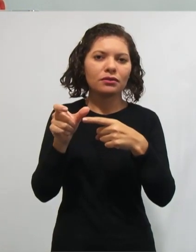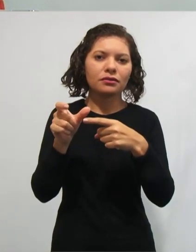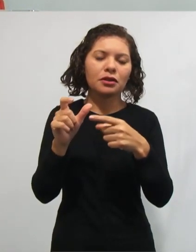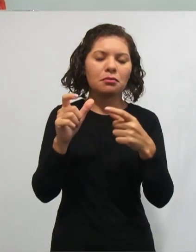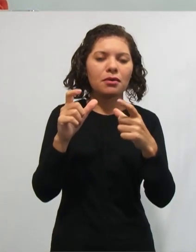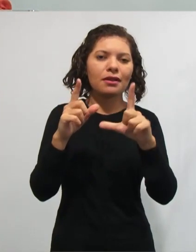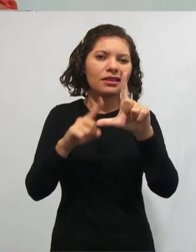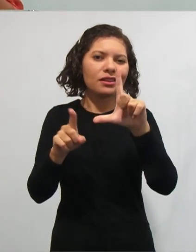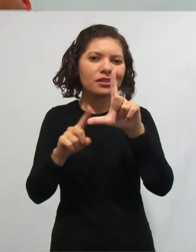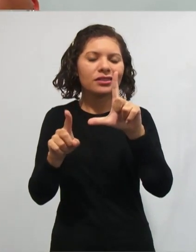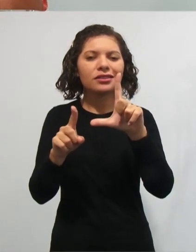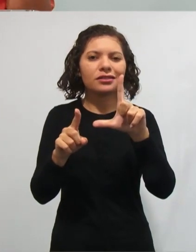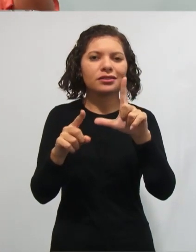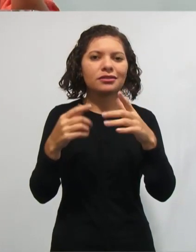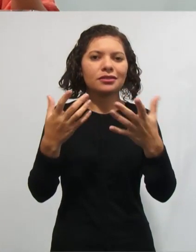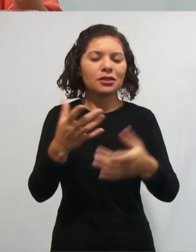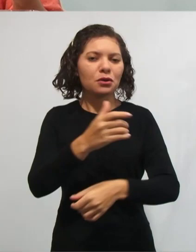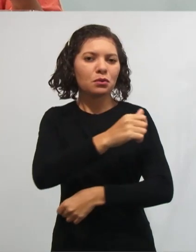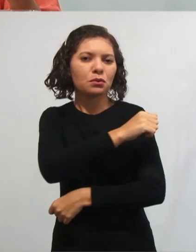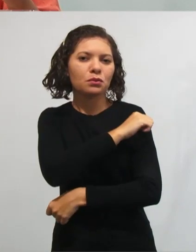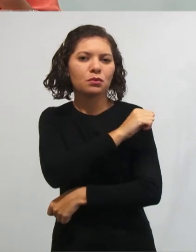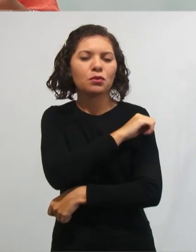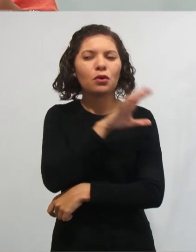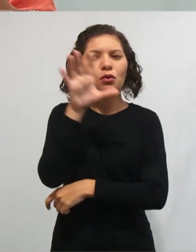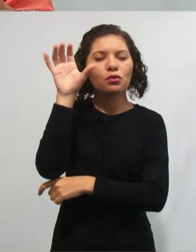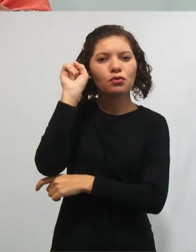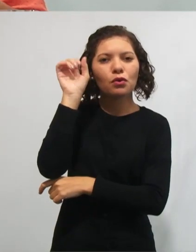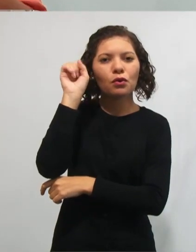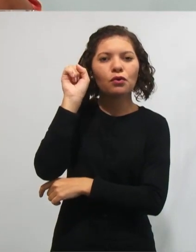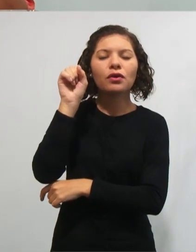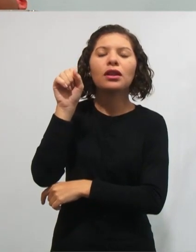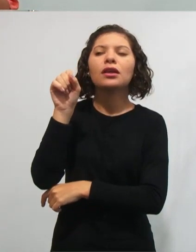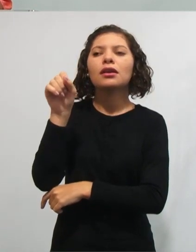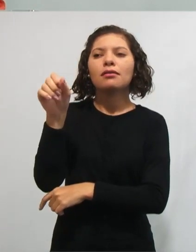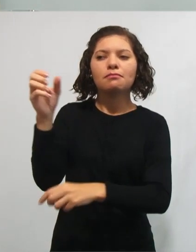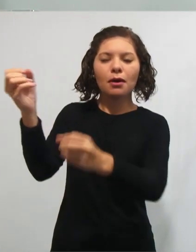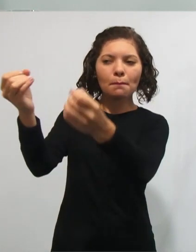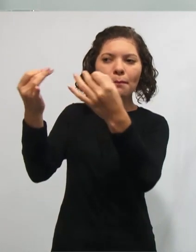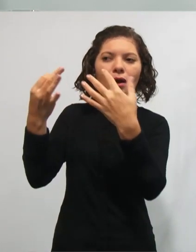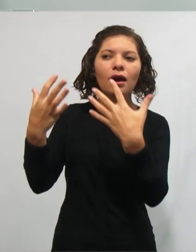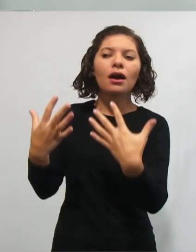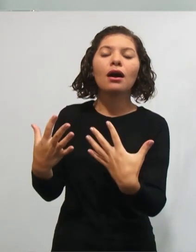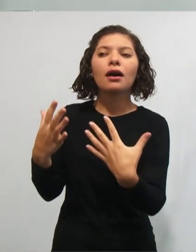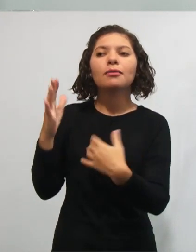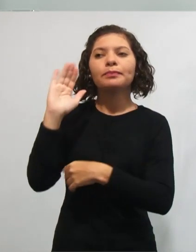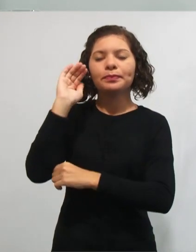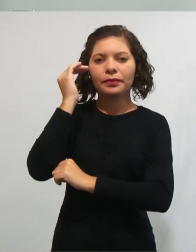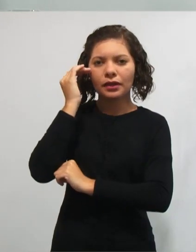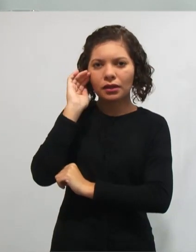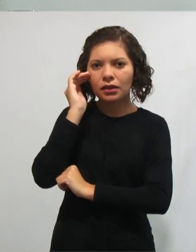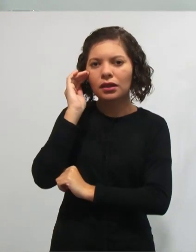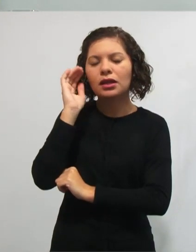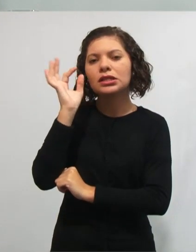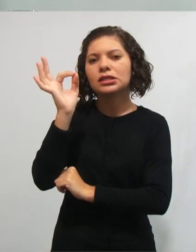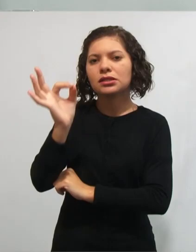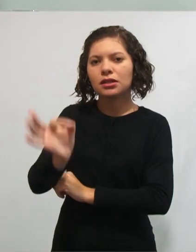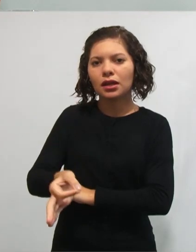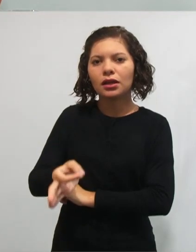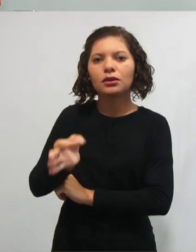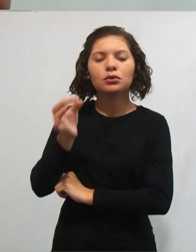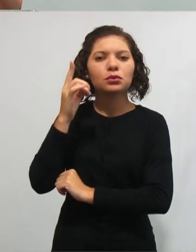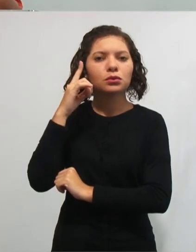língua. Então, ele vai ouvir a professora falando e aqui ele pode interpretar esse som,